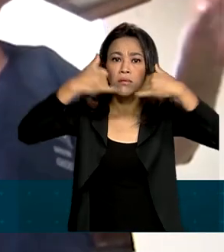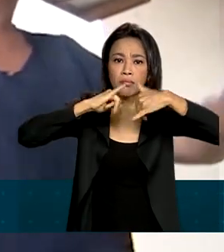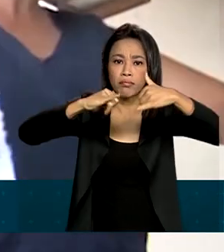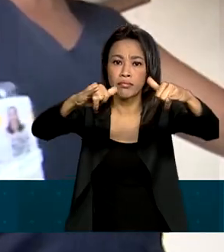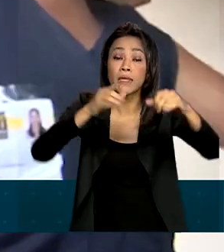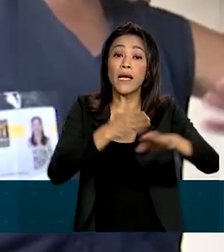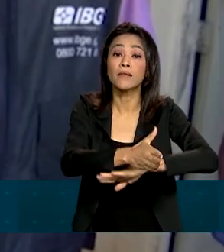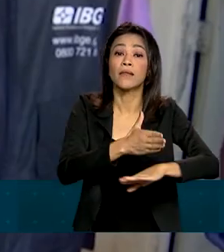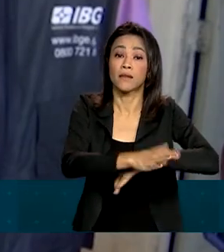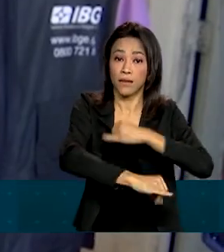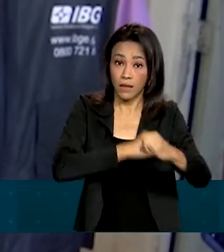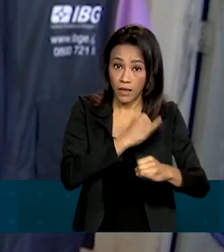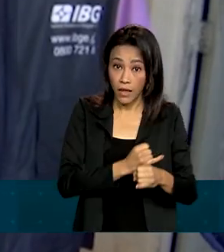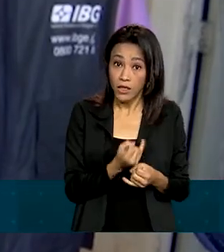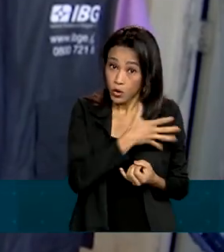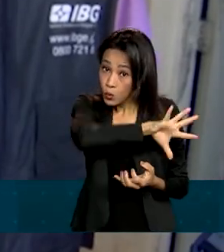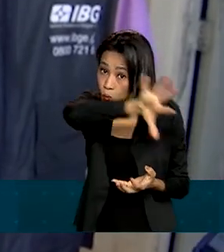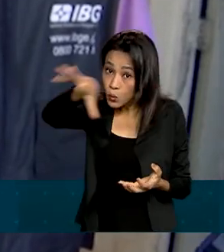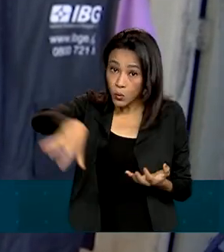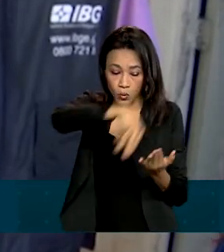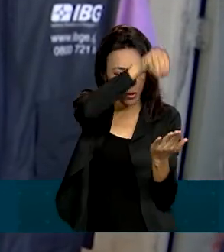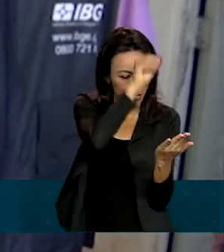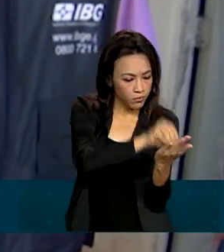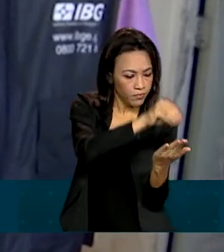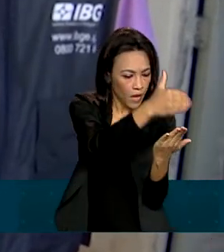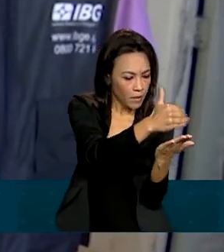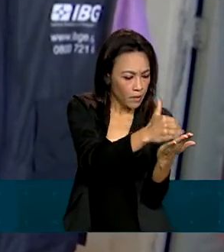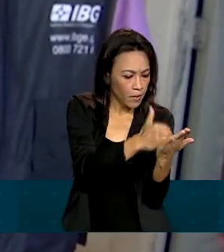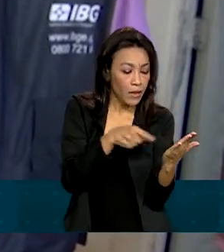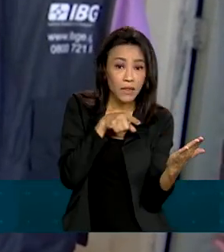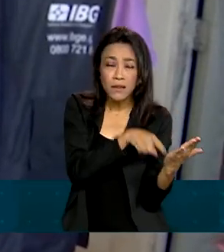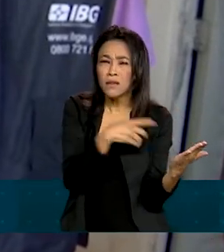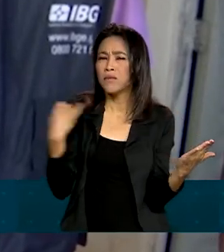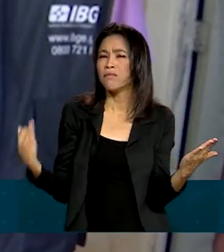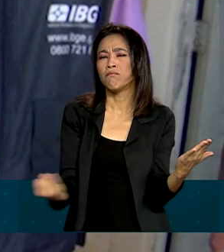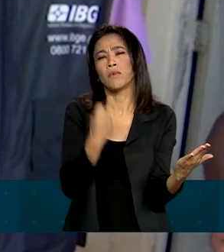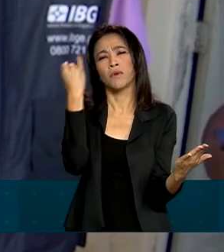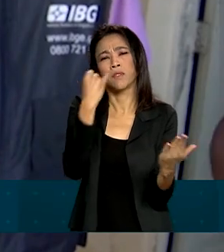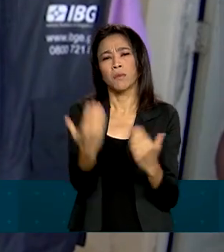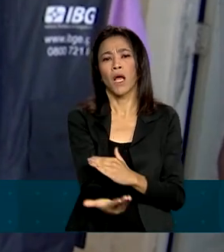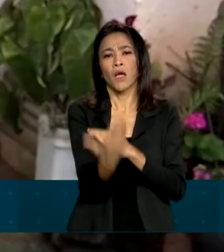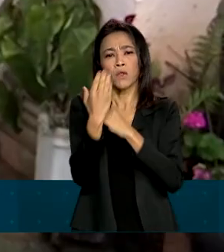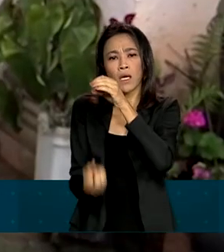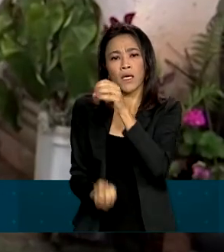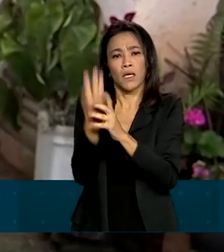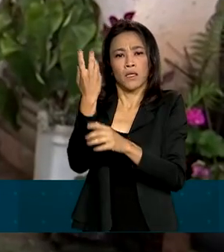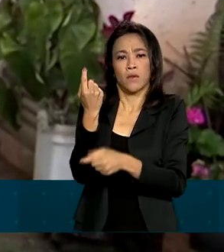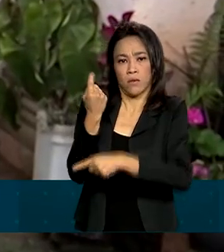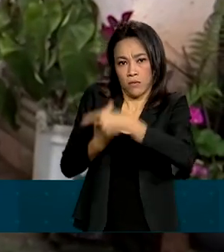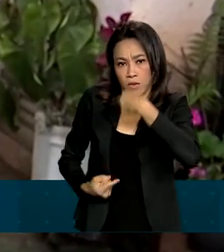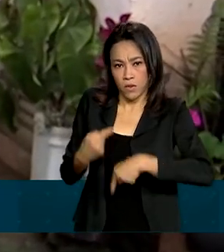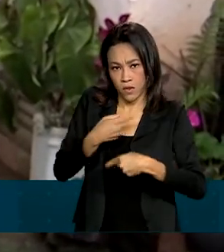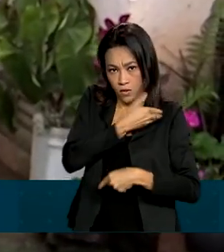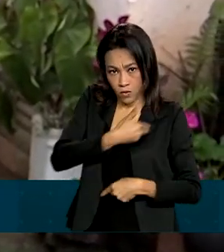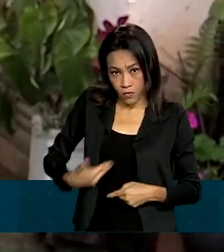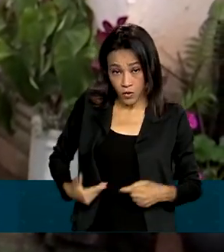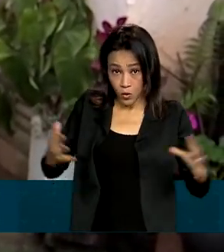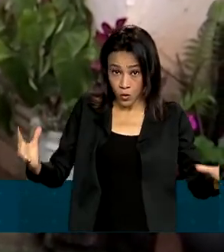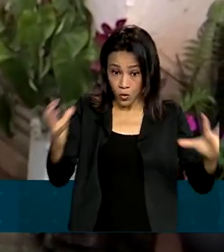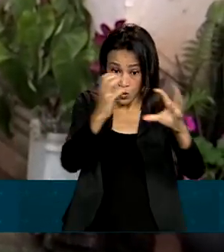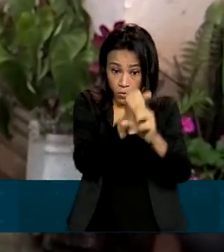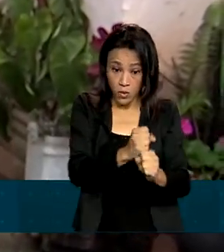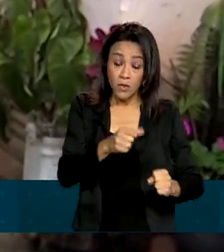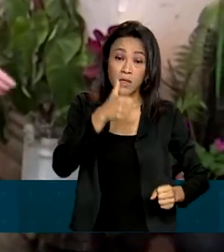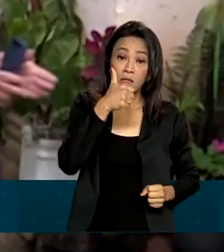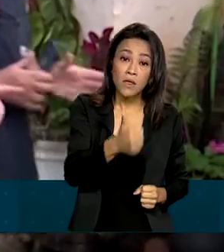internet. Dados essenciais para a elaboração de políticas públicas. Ao todo, 140 mil